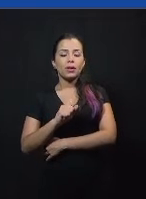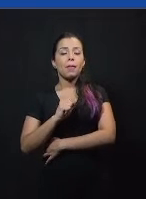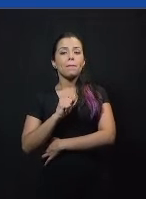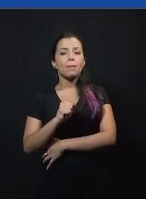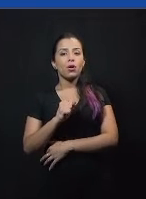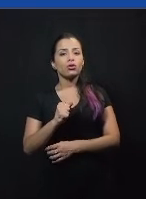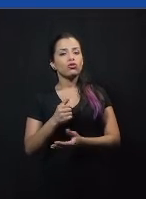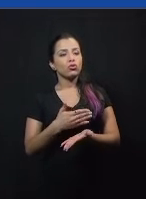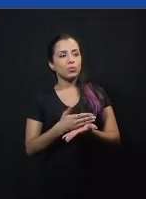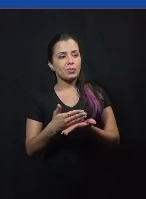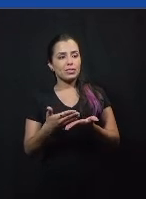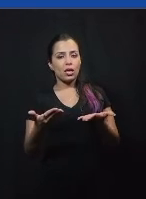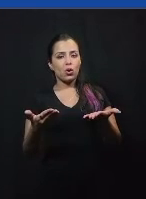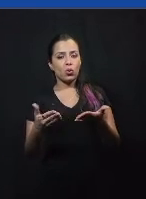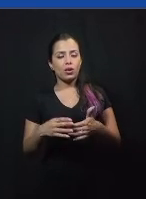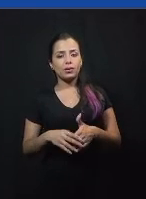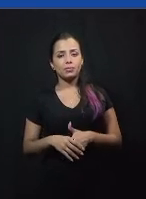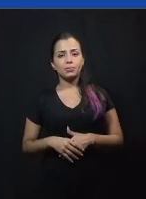a partir de agora.